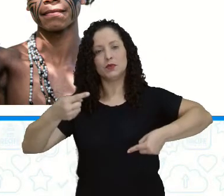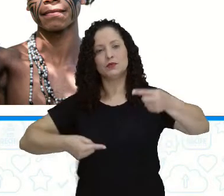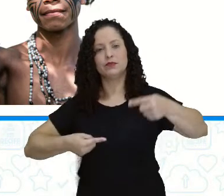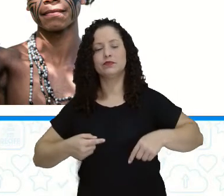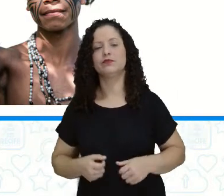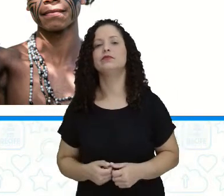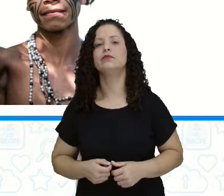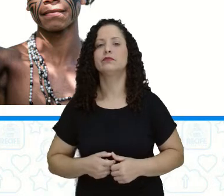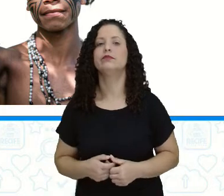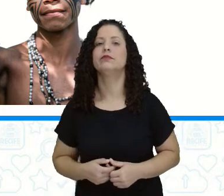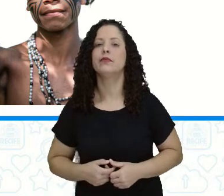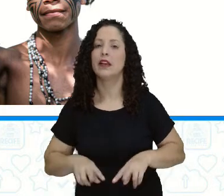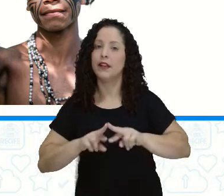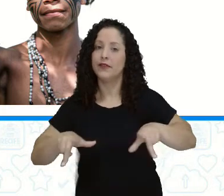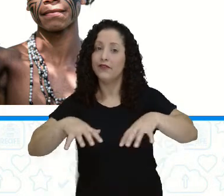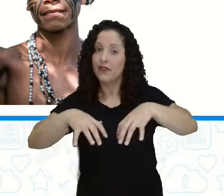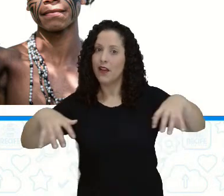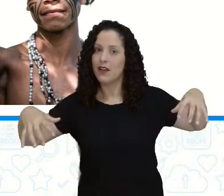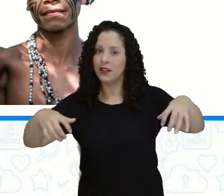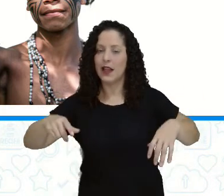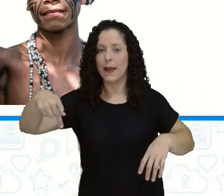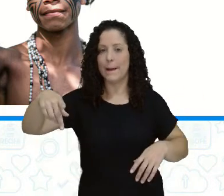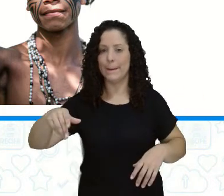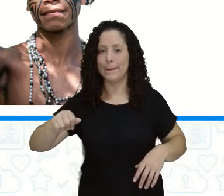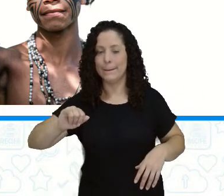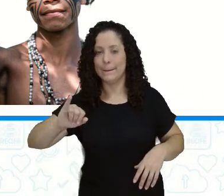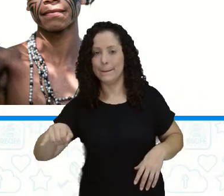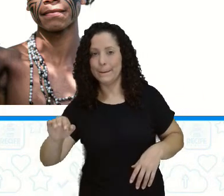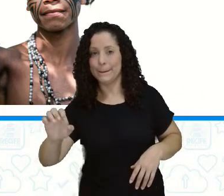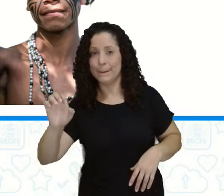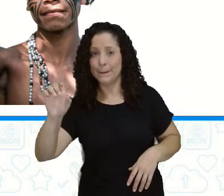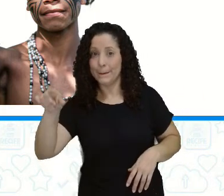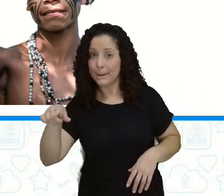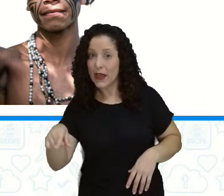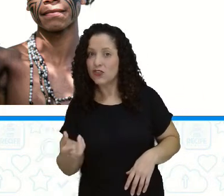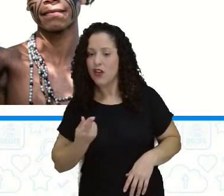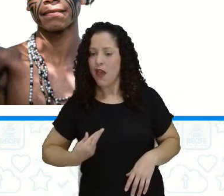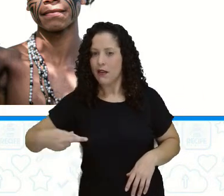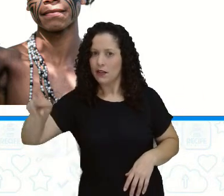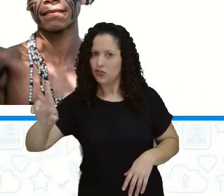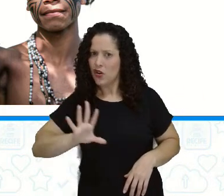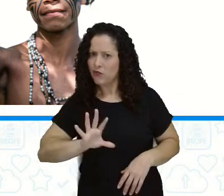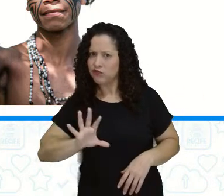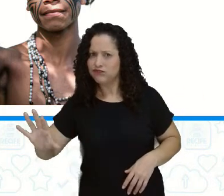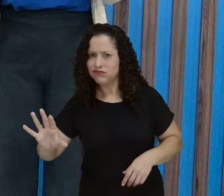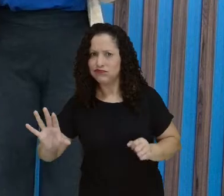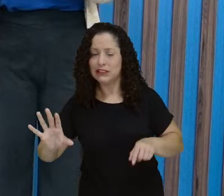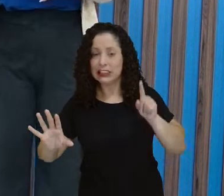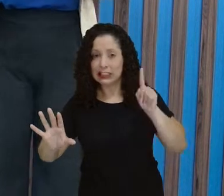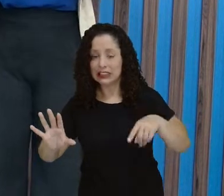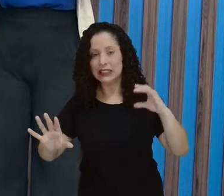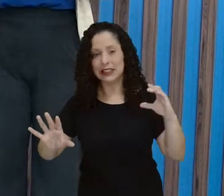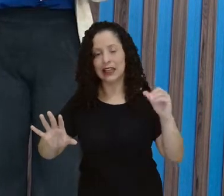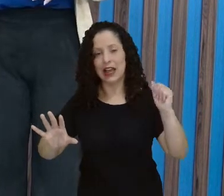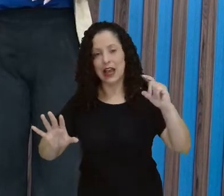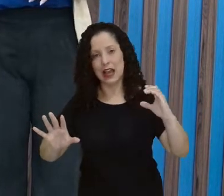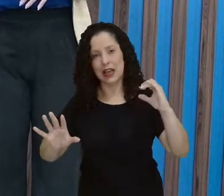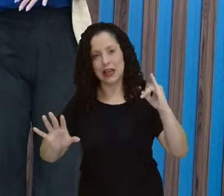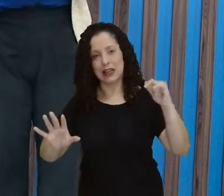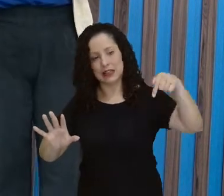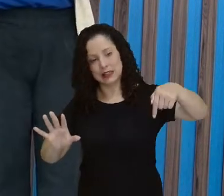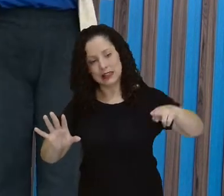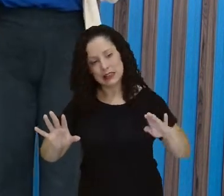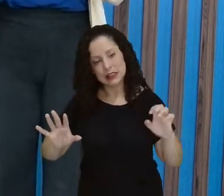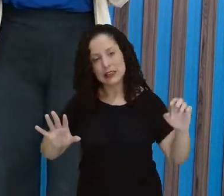espiritual daquela tribo, tá certo? Tem essa pequena diferença. Mas tem tribos que ou só tem o